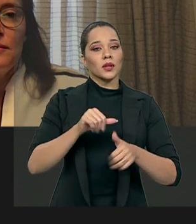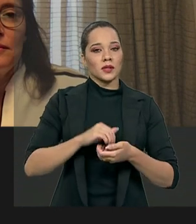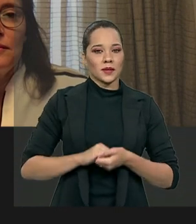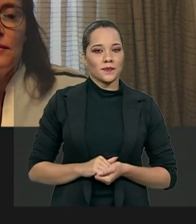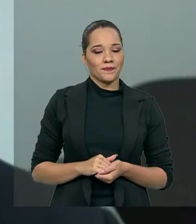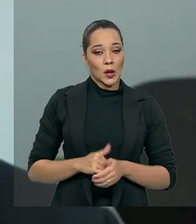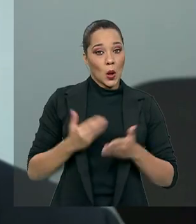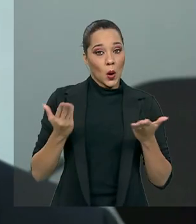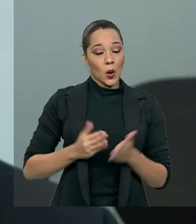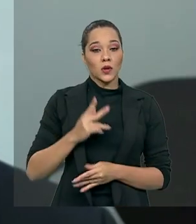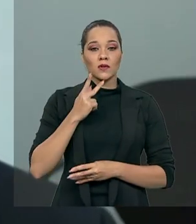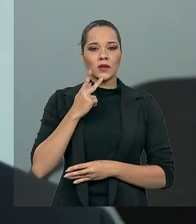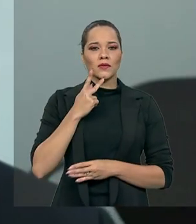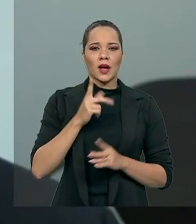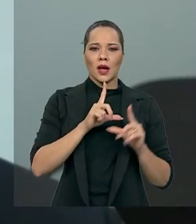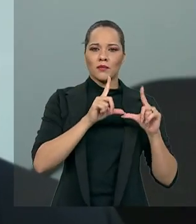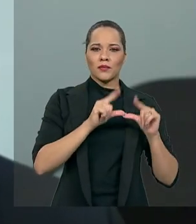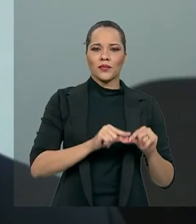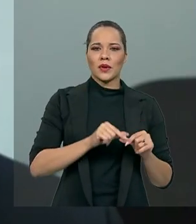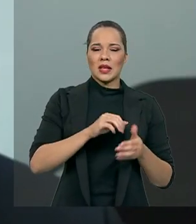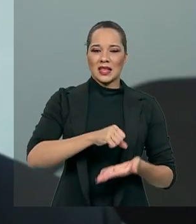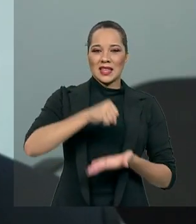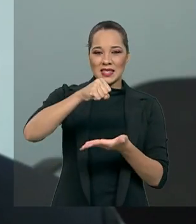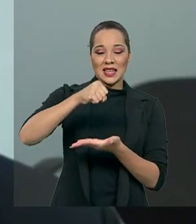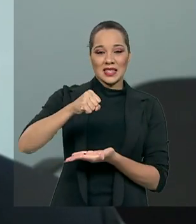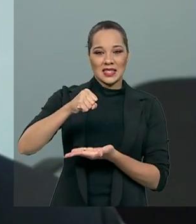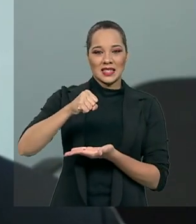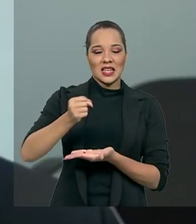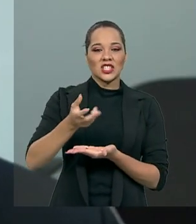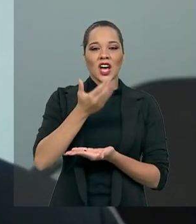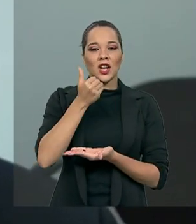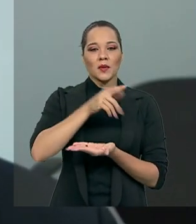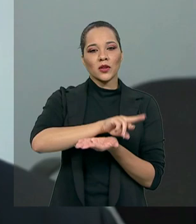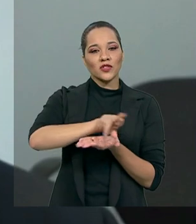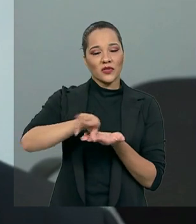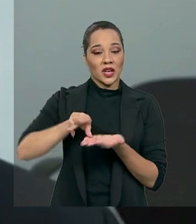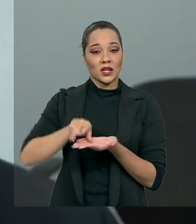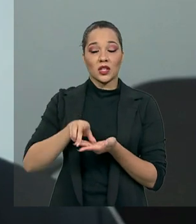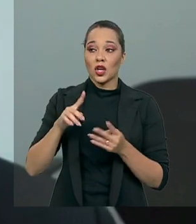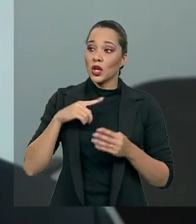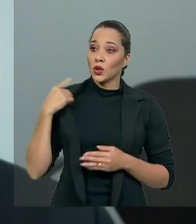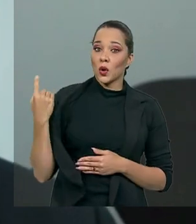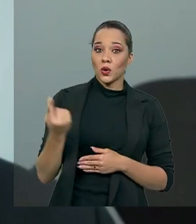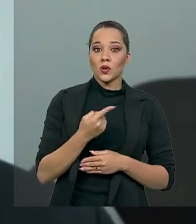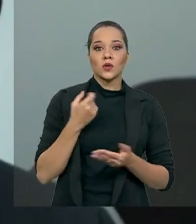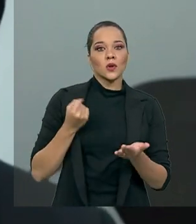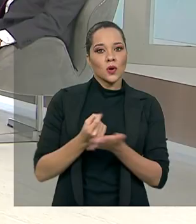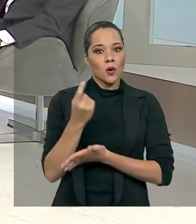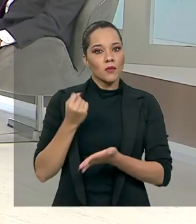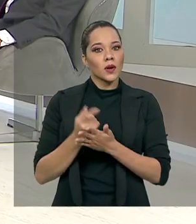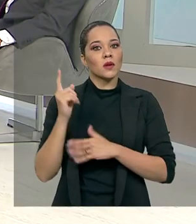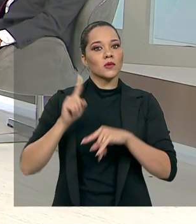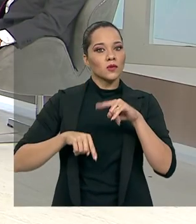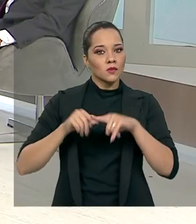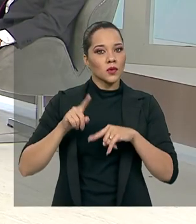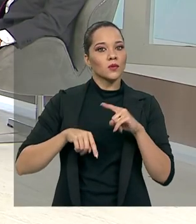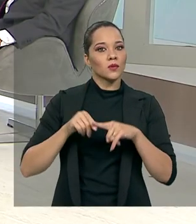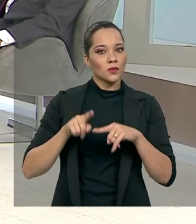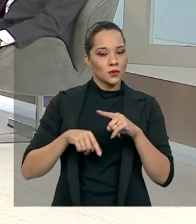Hoje, quando se faz a desoneração da cesta básica, por exemplo, todos nós compramos os produtos